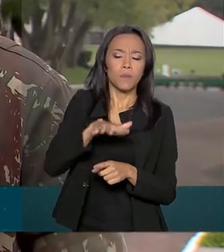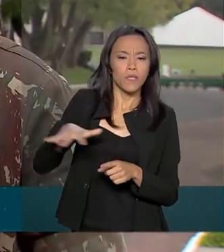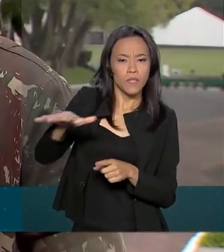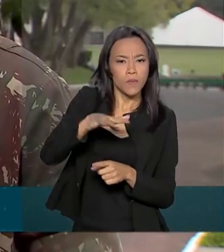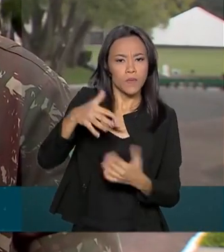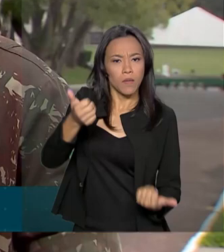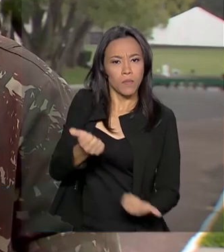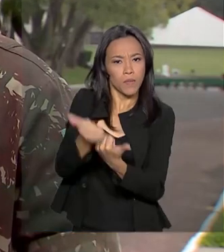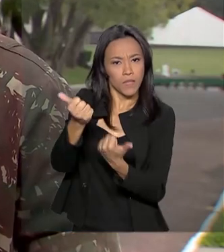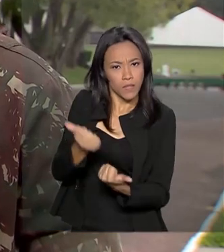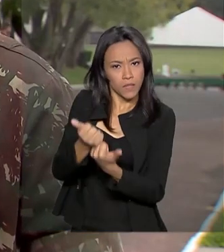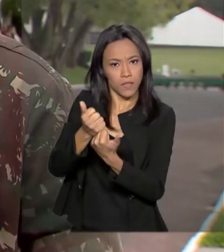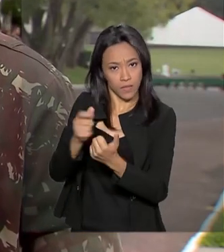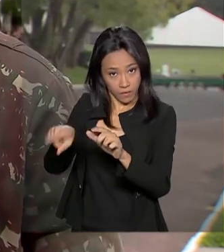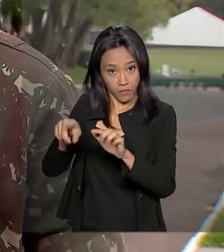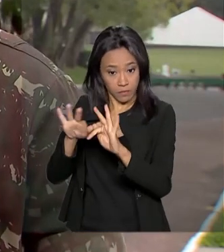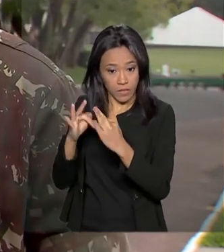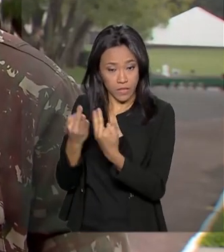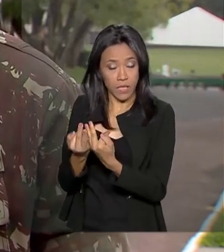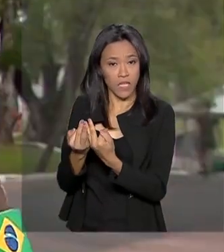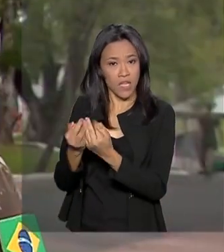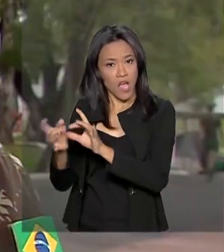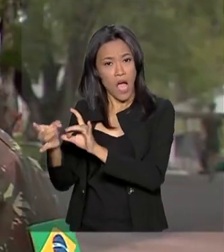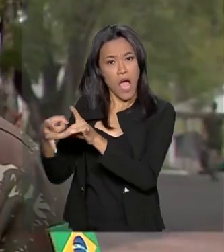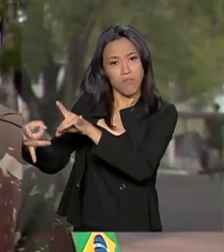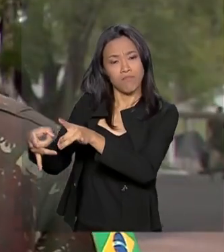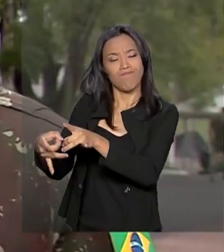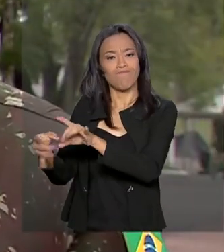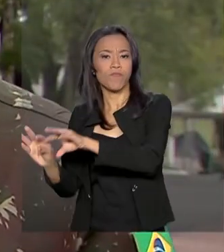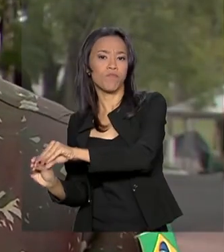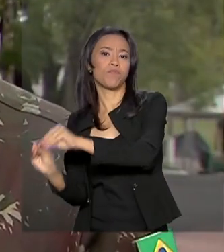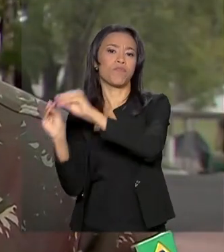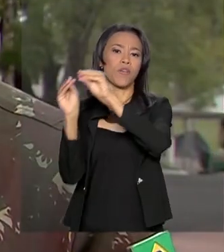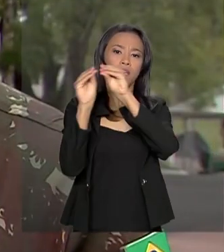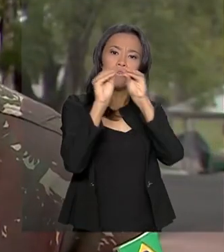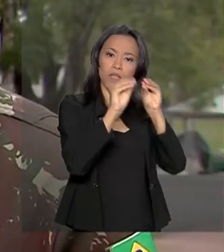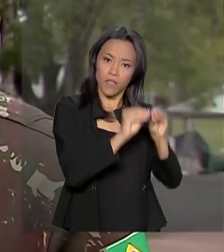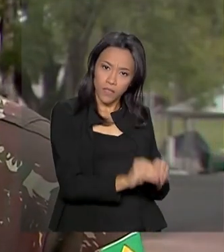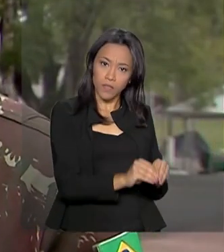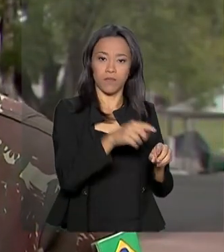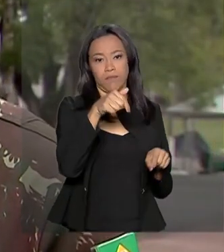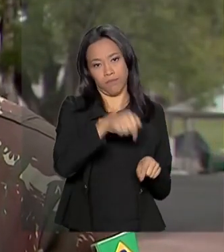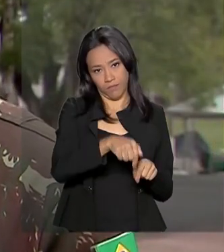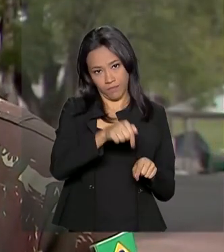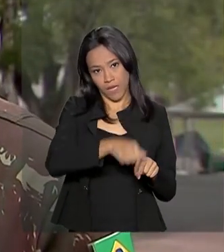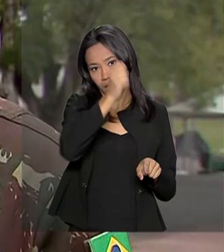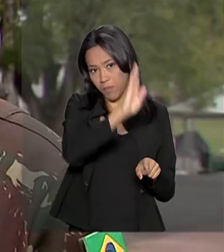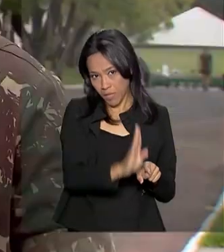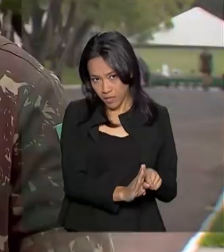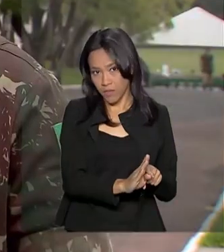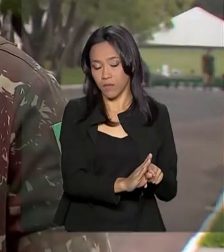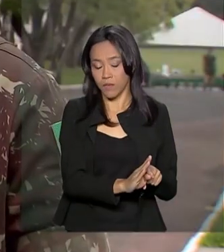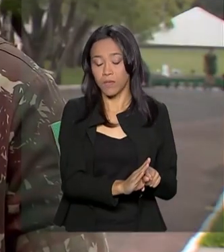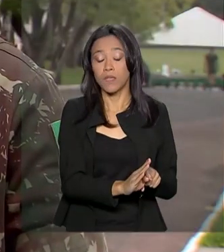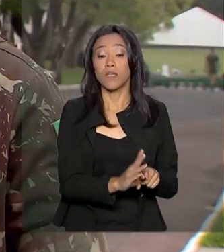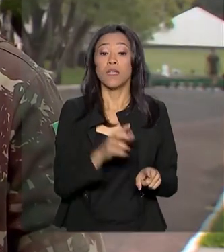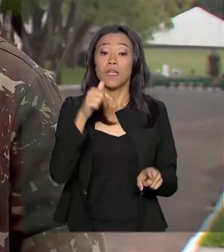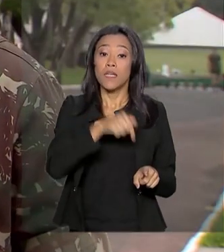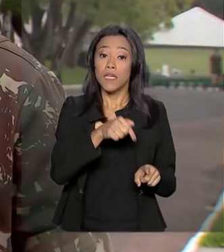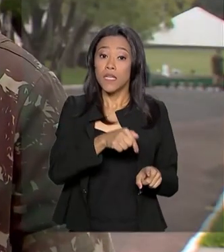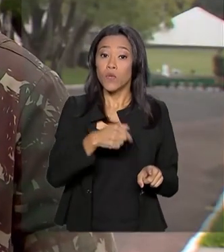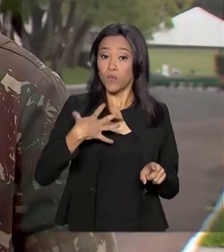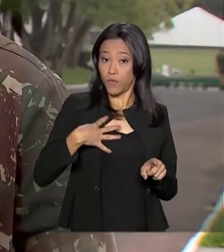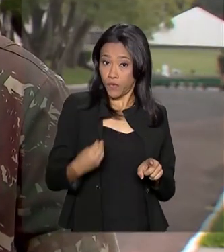laponiônico, eles decidiram sair da França, fundaram o primeiro colégio feminino no Brasil. O